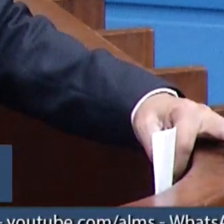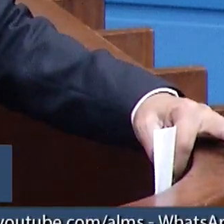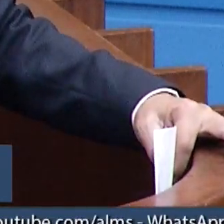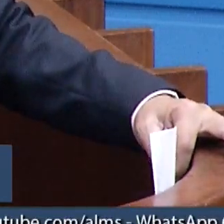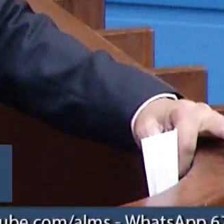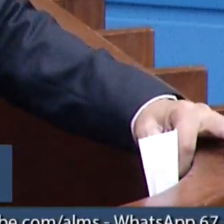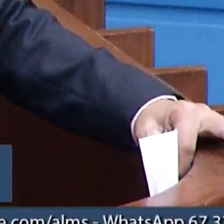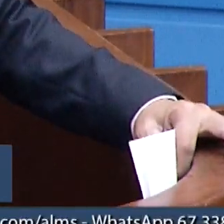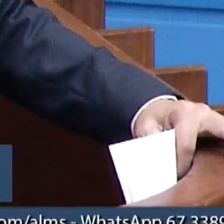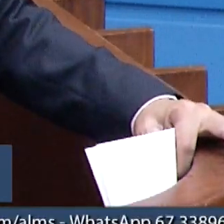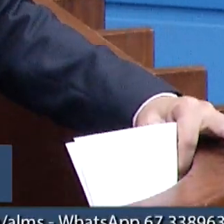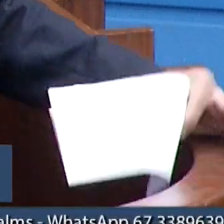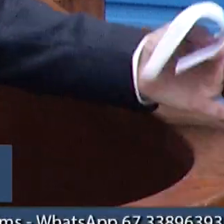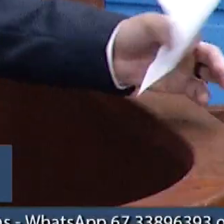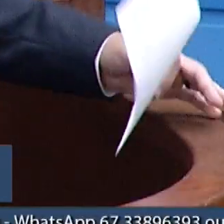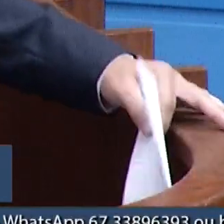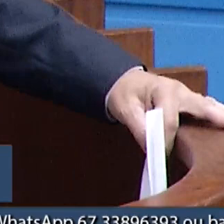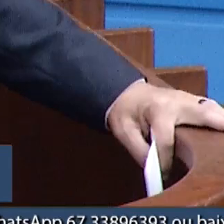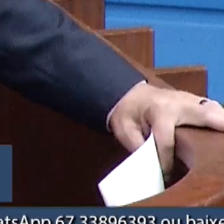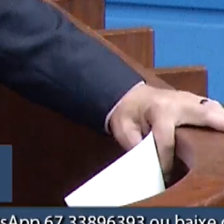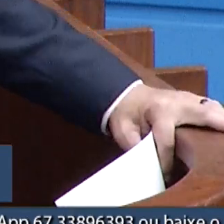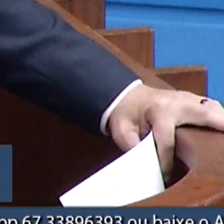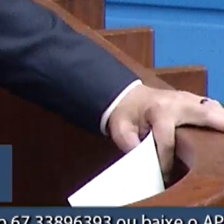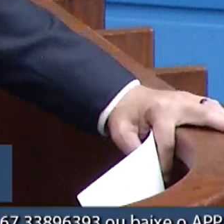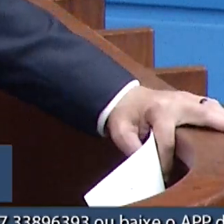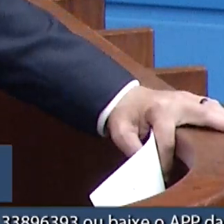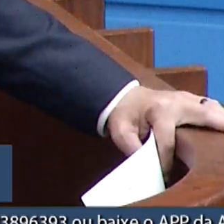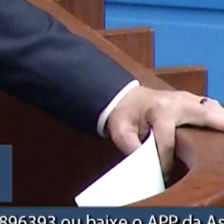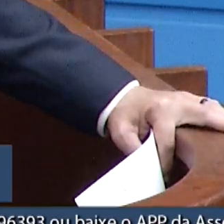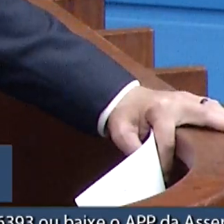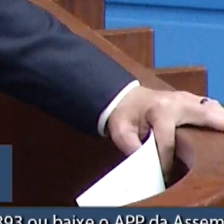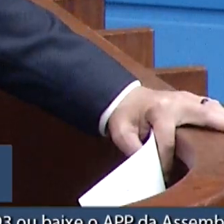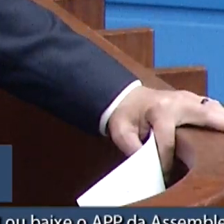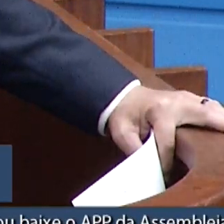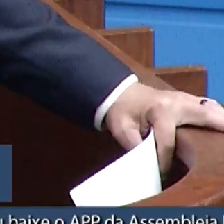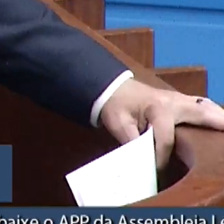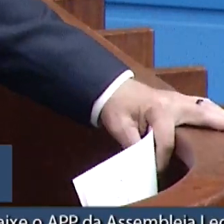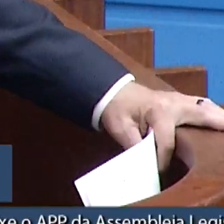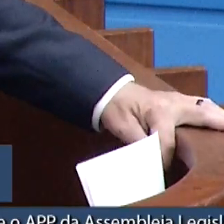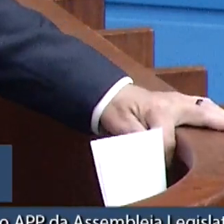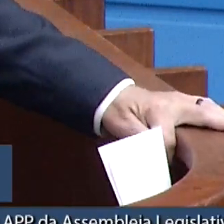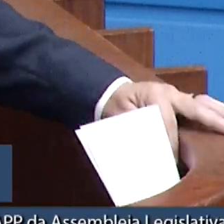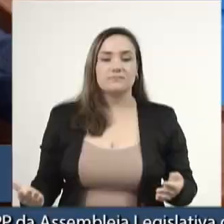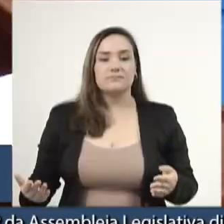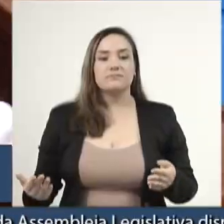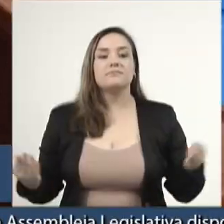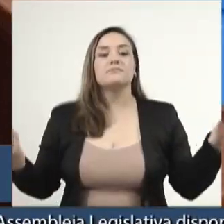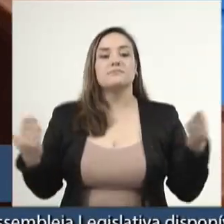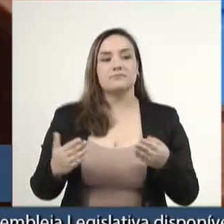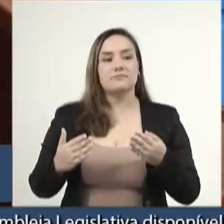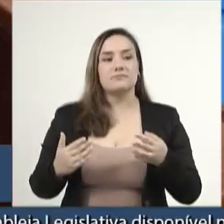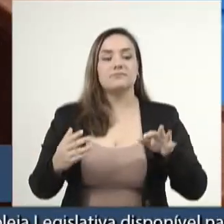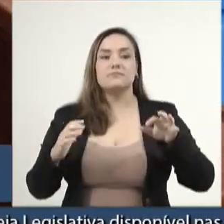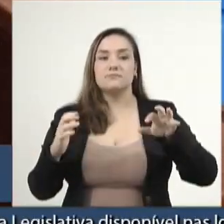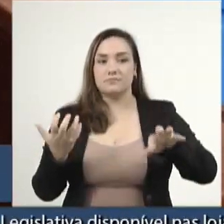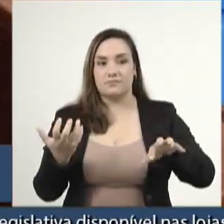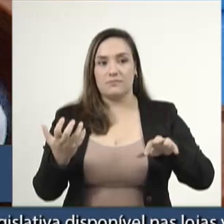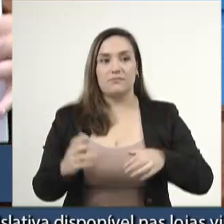tivemos no ano de 2023. Agora o Congresso Nacional